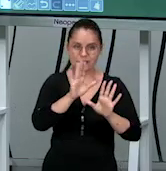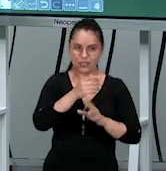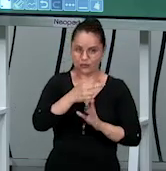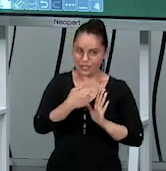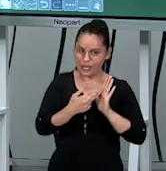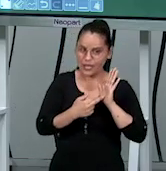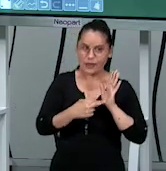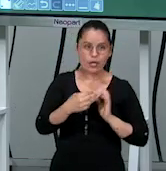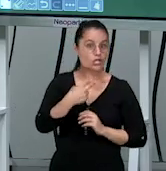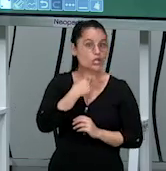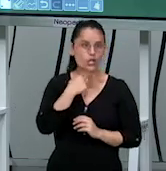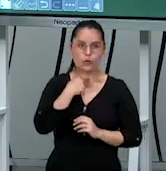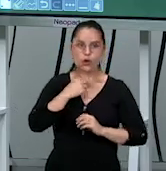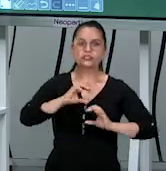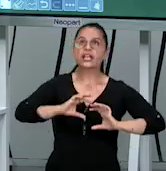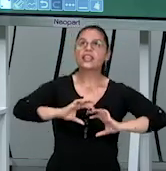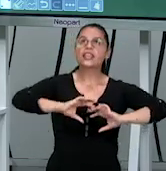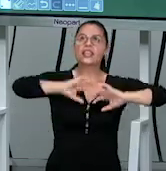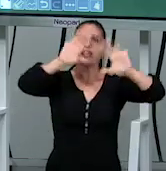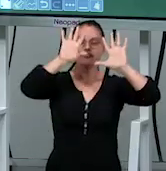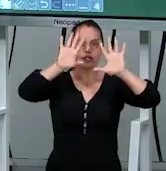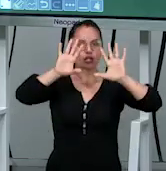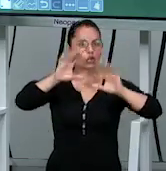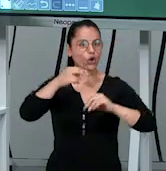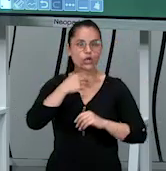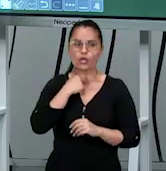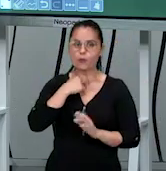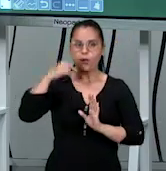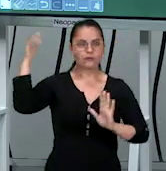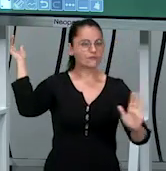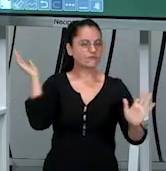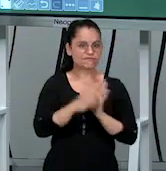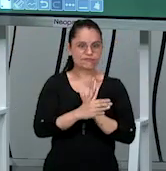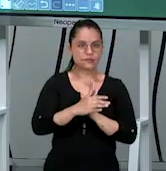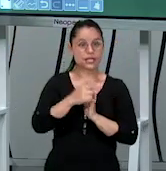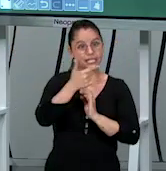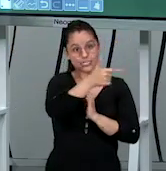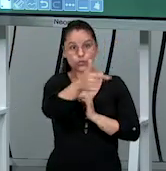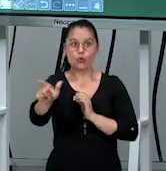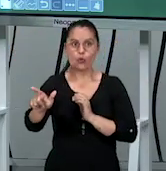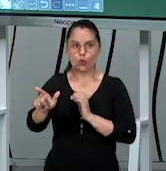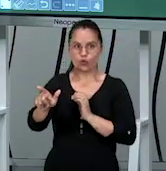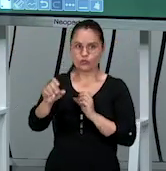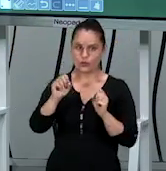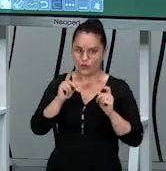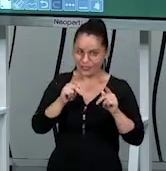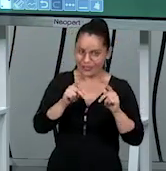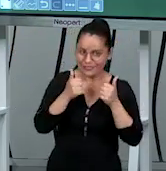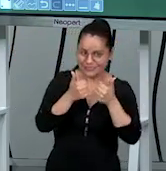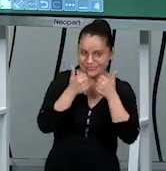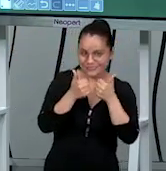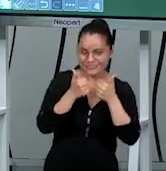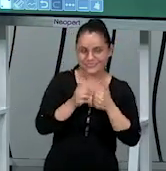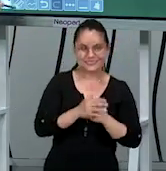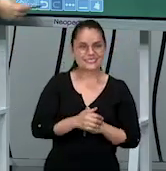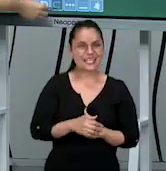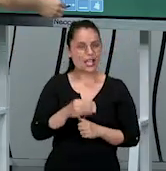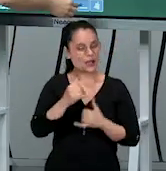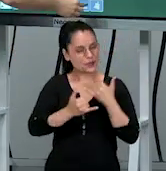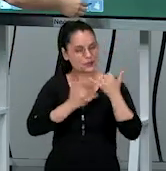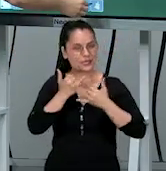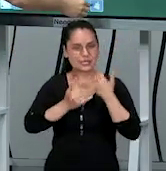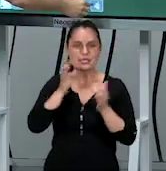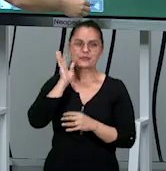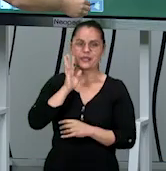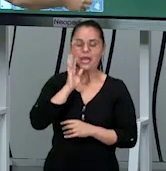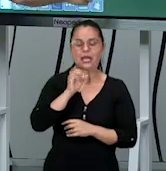que eu não posso queimar o levantador então faça isso tá? levanta bonitinho pro seu colega ele não vai poder te queimar beleza? pra gente fazer essa brincadeira que